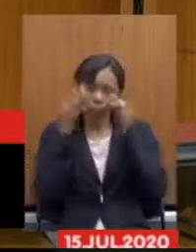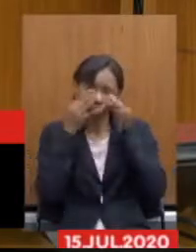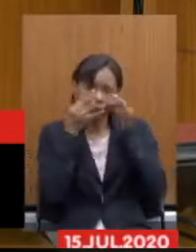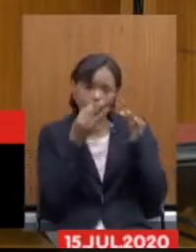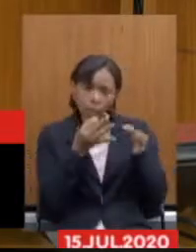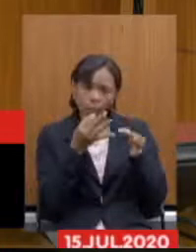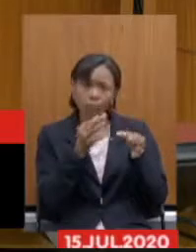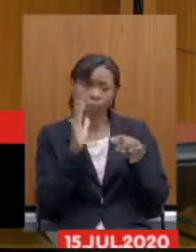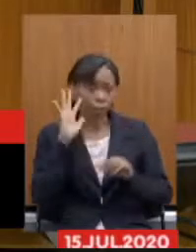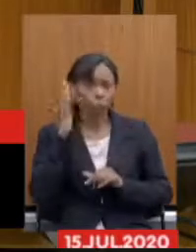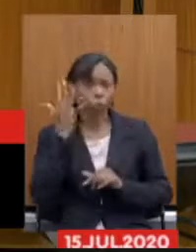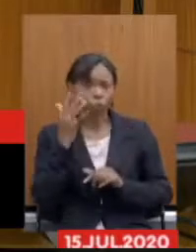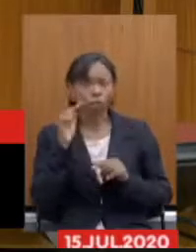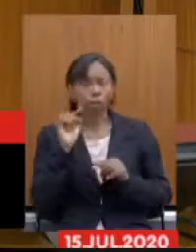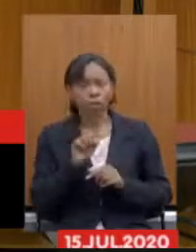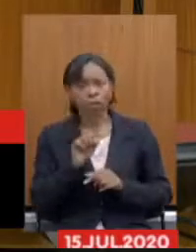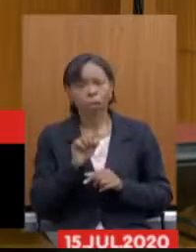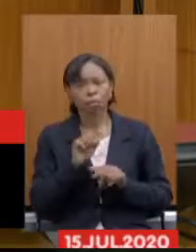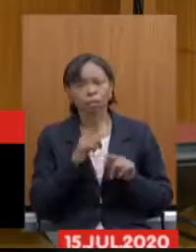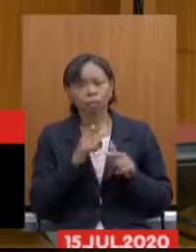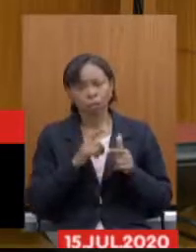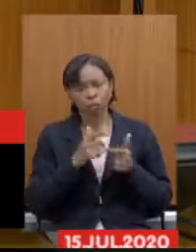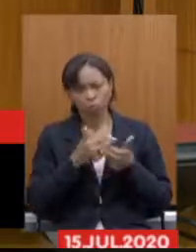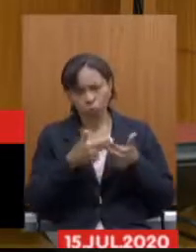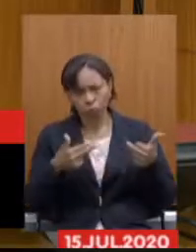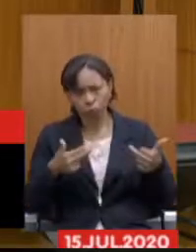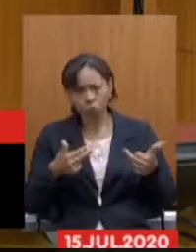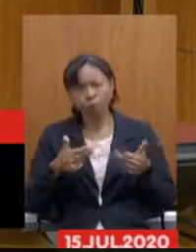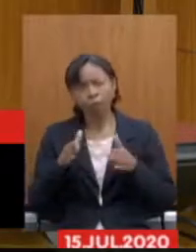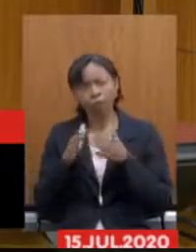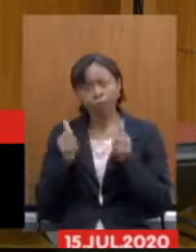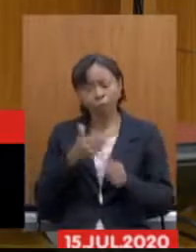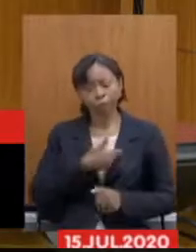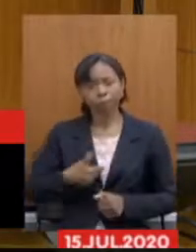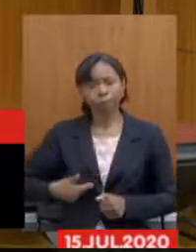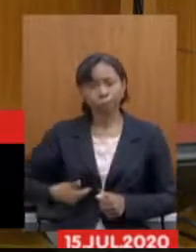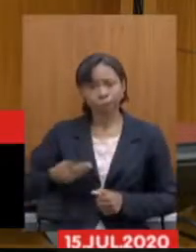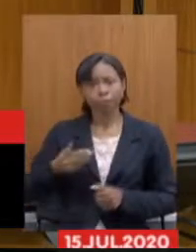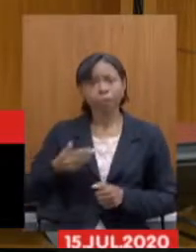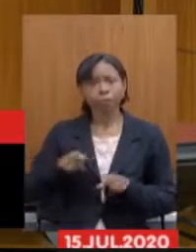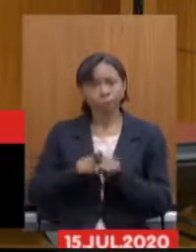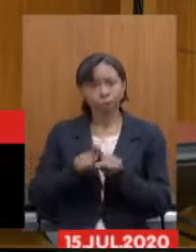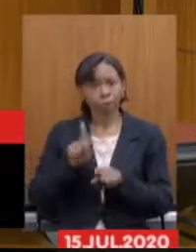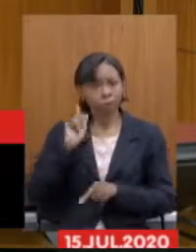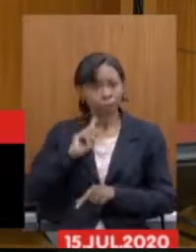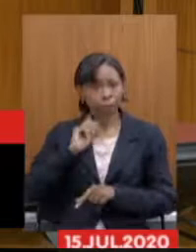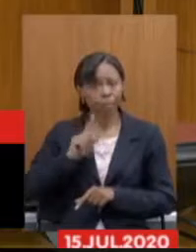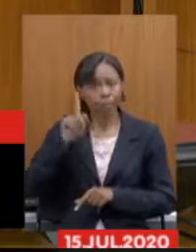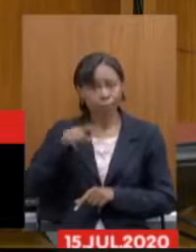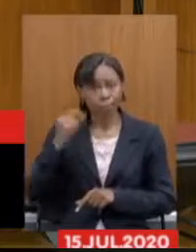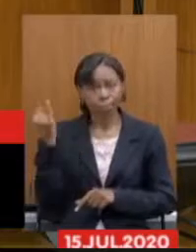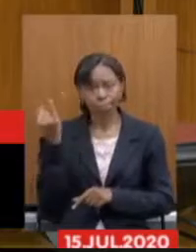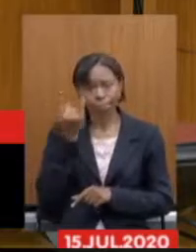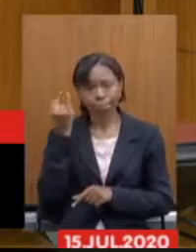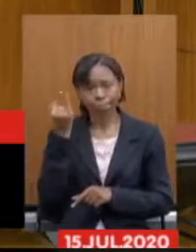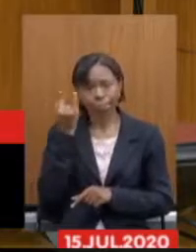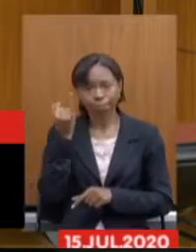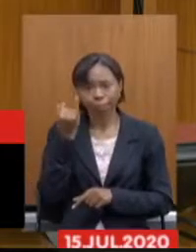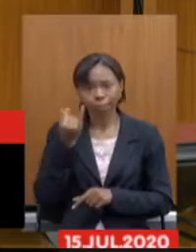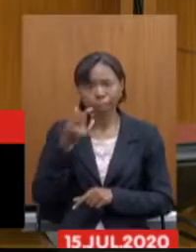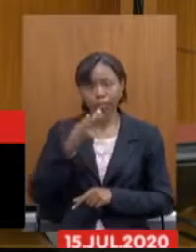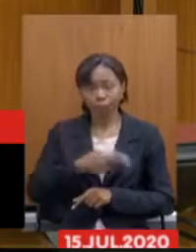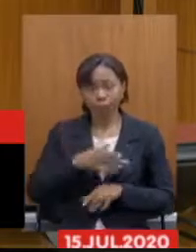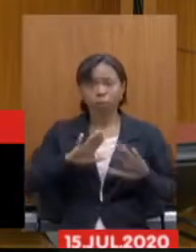e faça um pedido também encarecido ao governo do estado de Minas Gerais, acho que essa é uma questão importante para o governo, acho que é importante para a